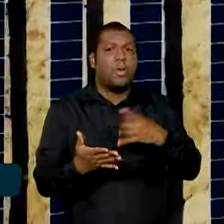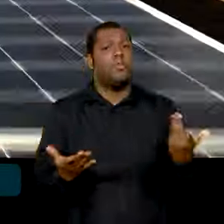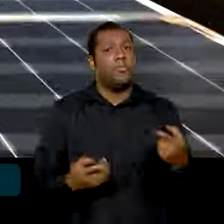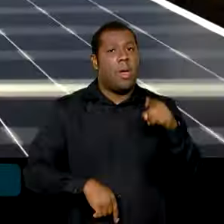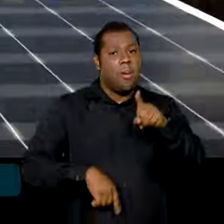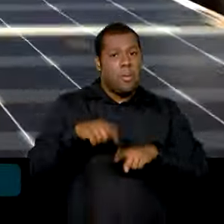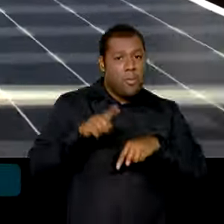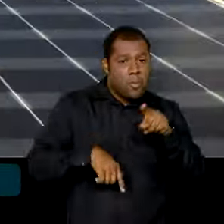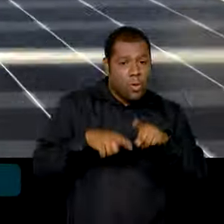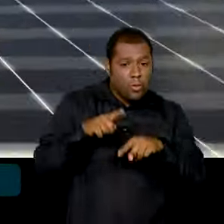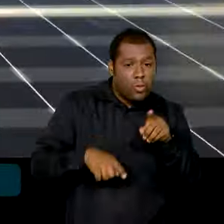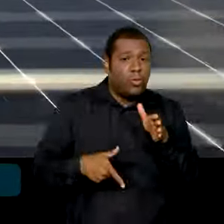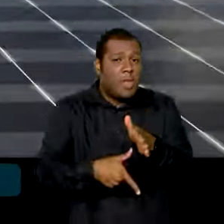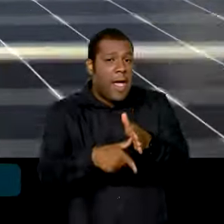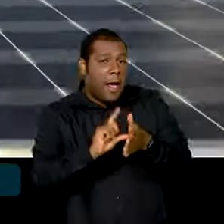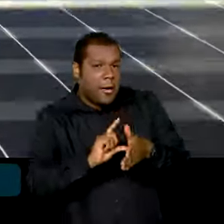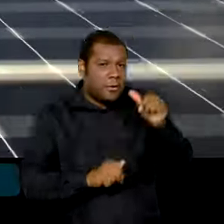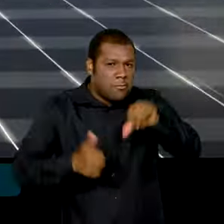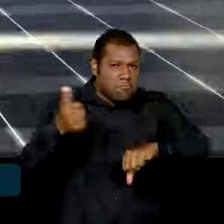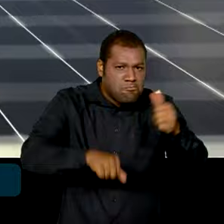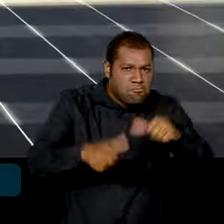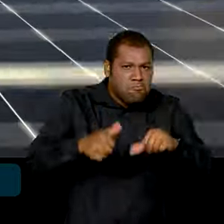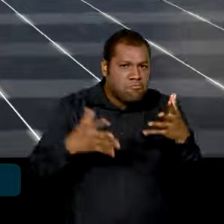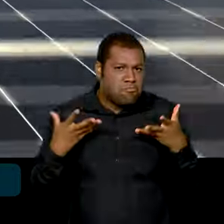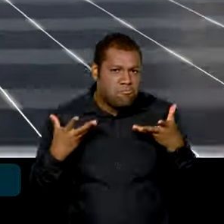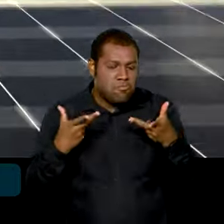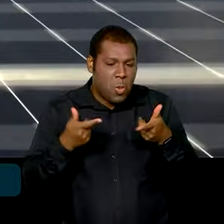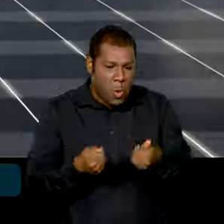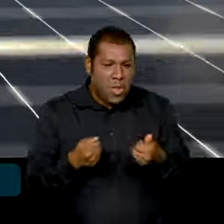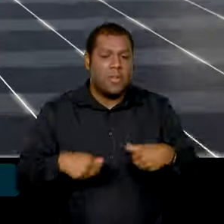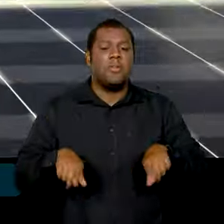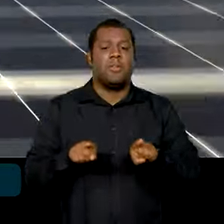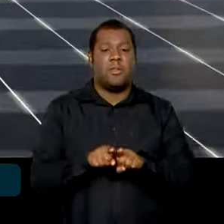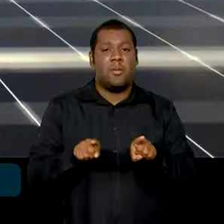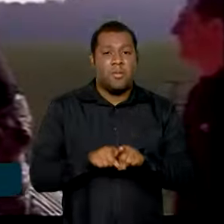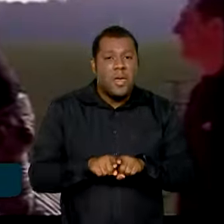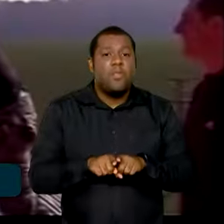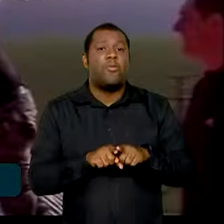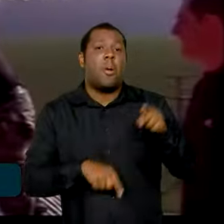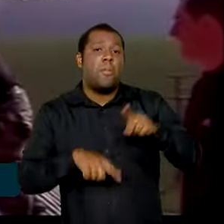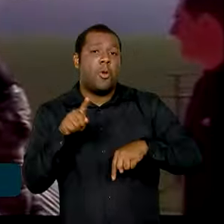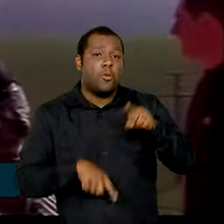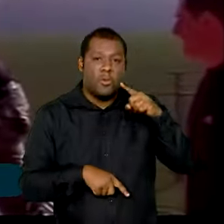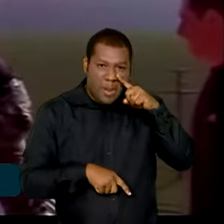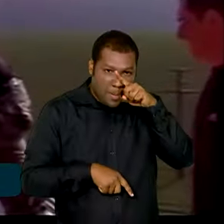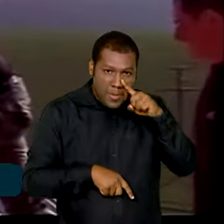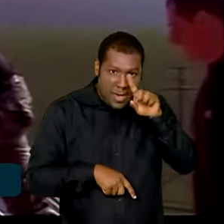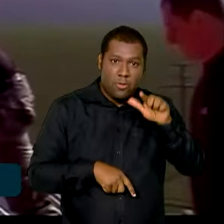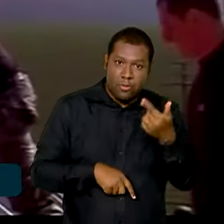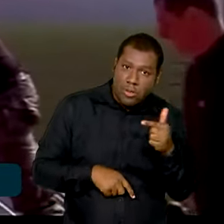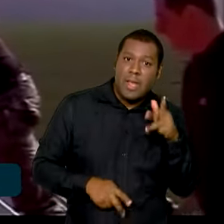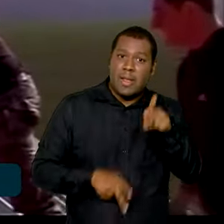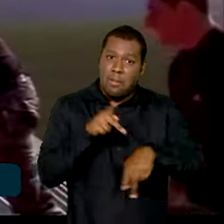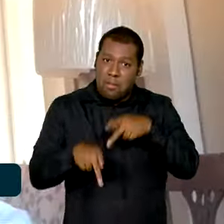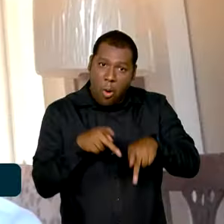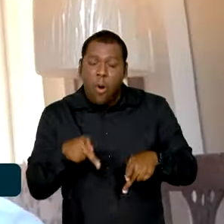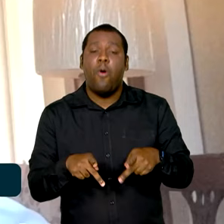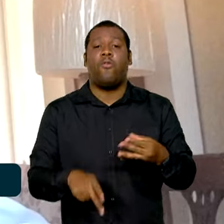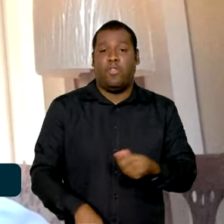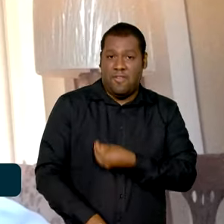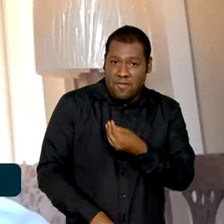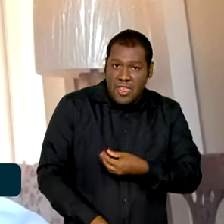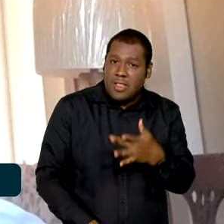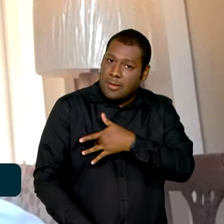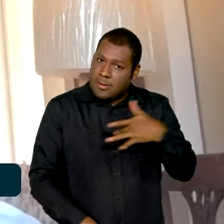produto passou por ensaios de qualidade e de laboratório e não oferece risco à vida e à saúde da população. Esse